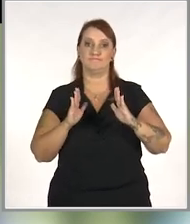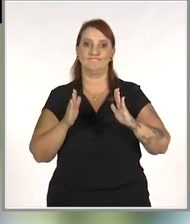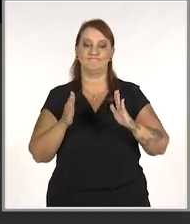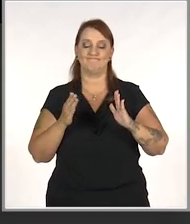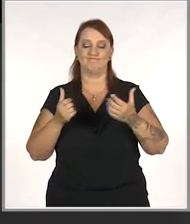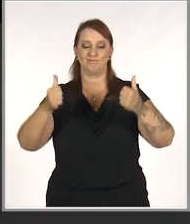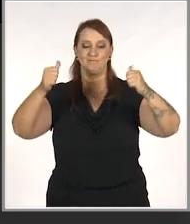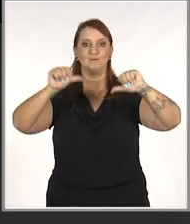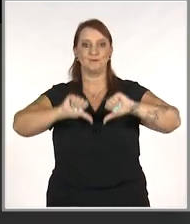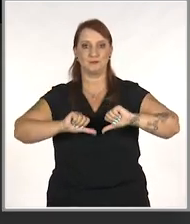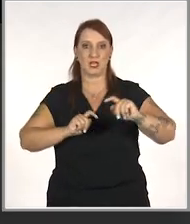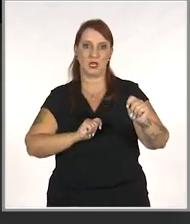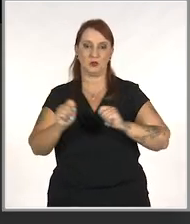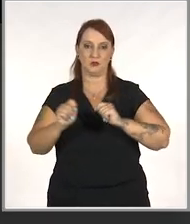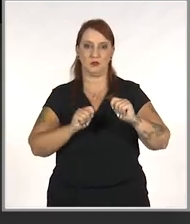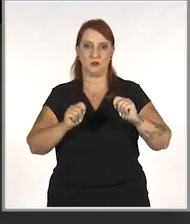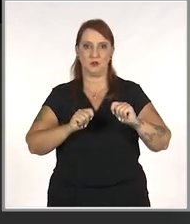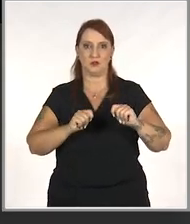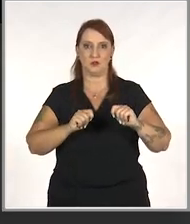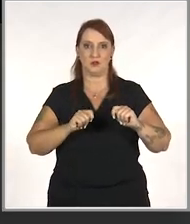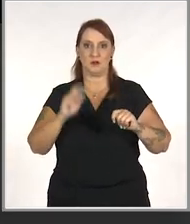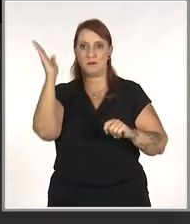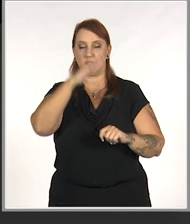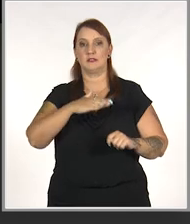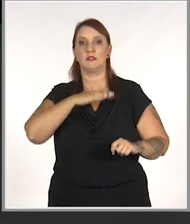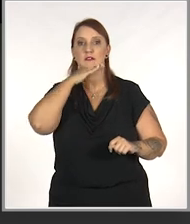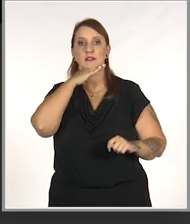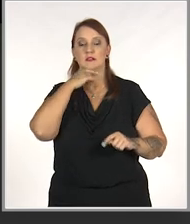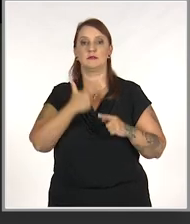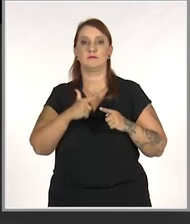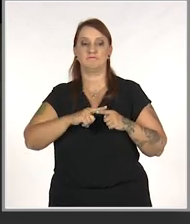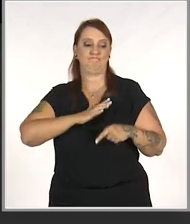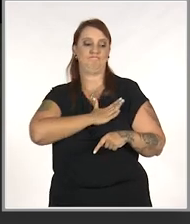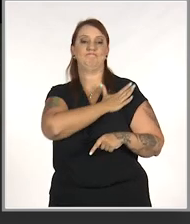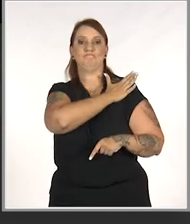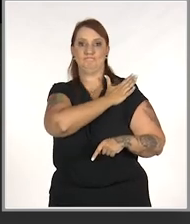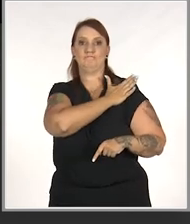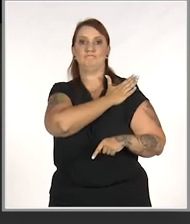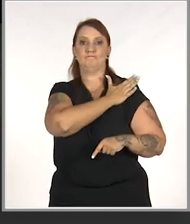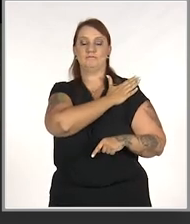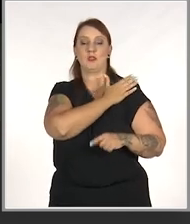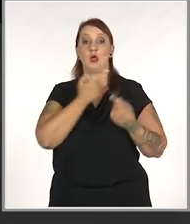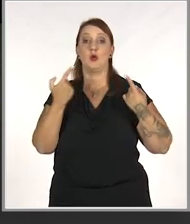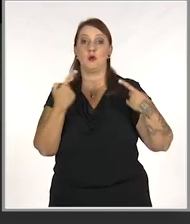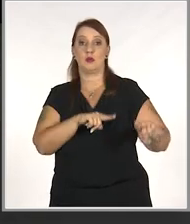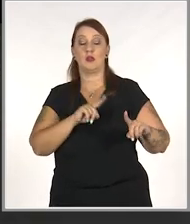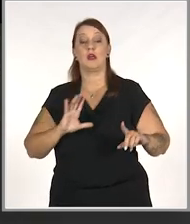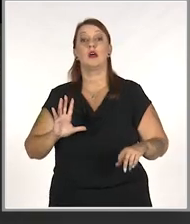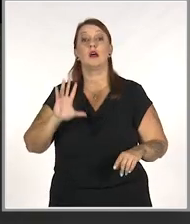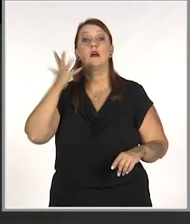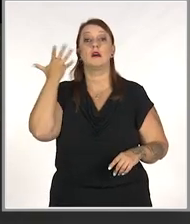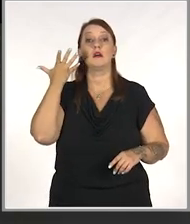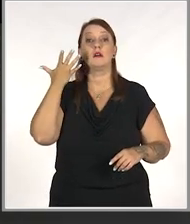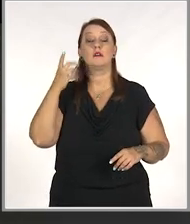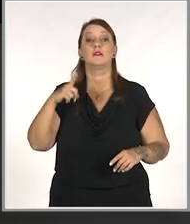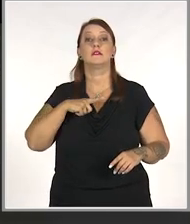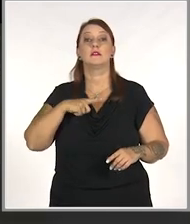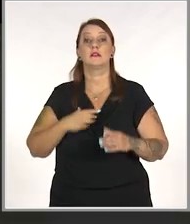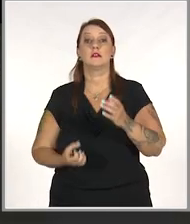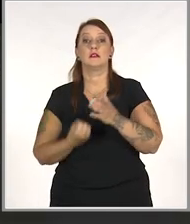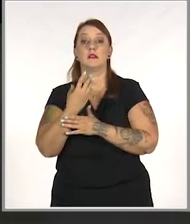desfavorável. O país estava em crise e saindo da ditadura militar. Na contramão dos acontecimentos, cria